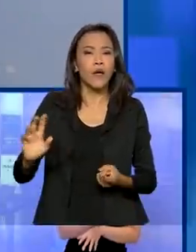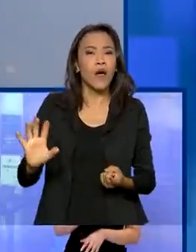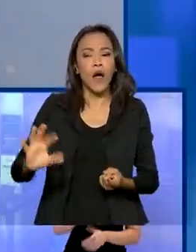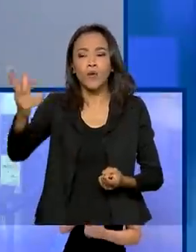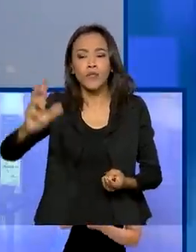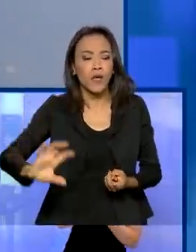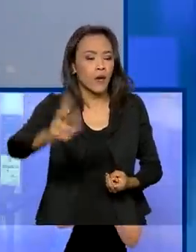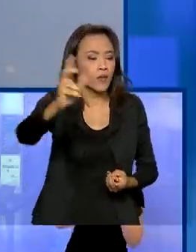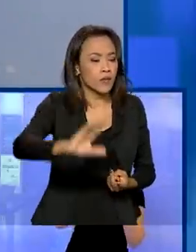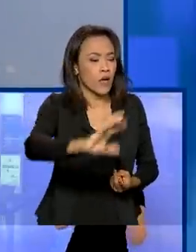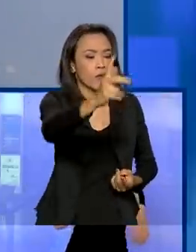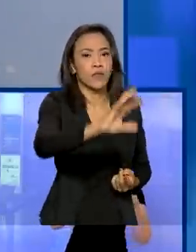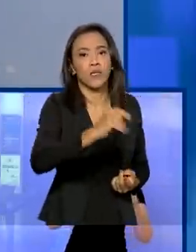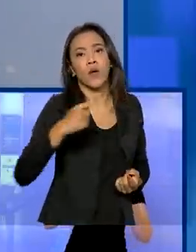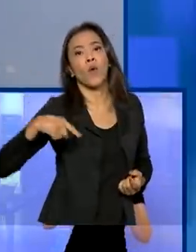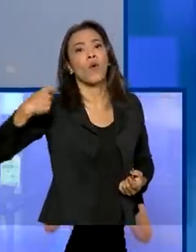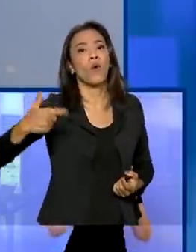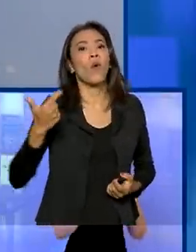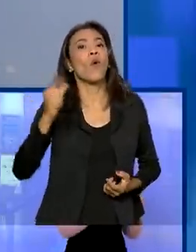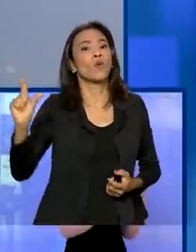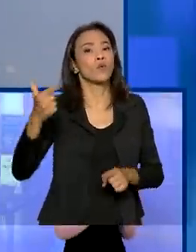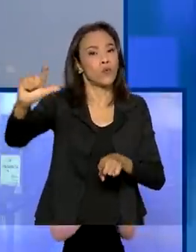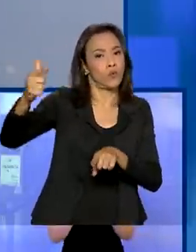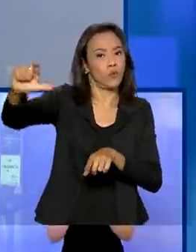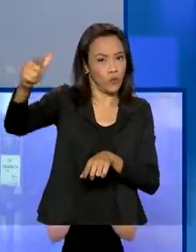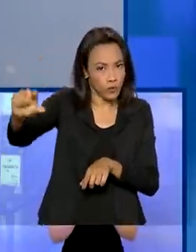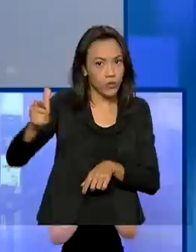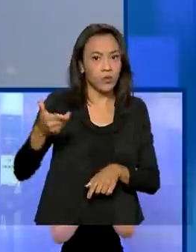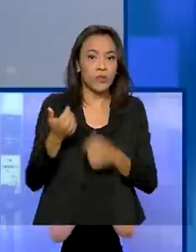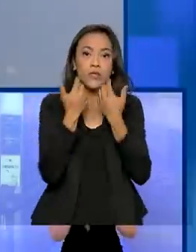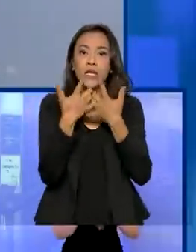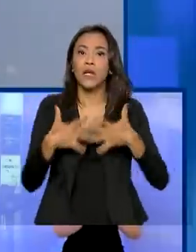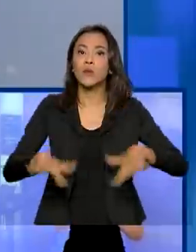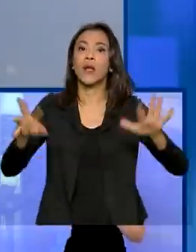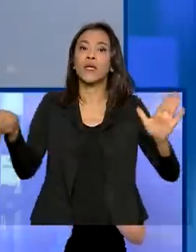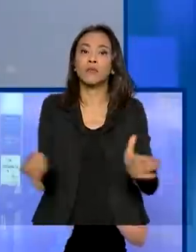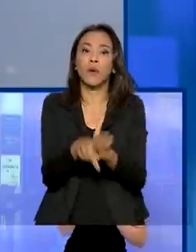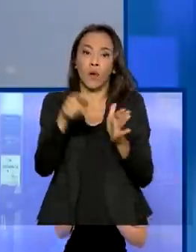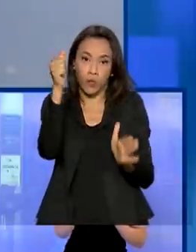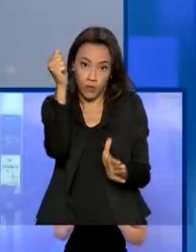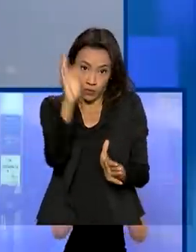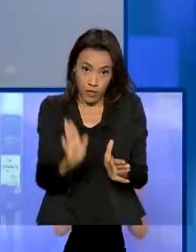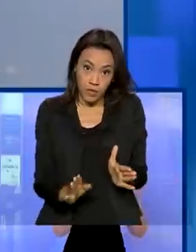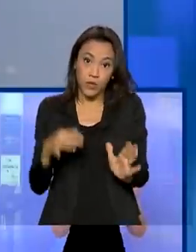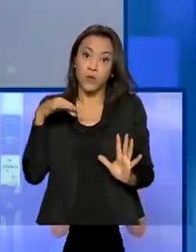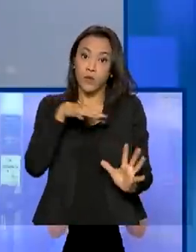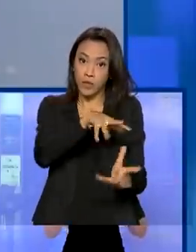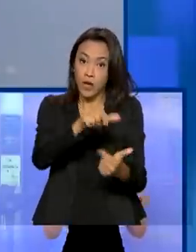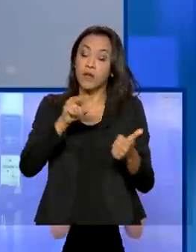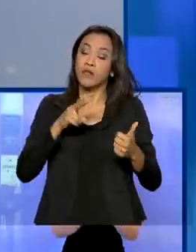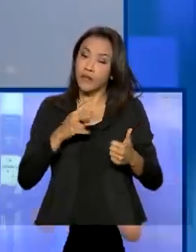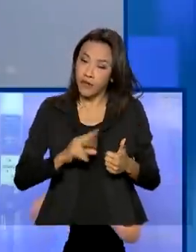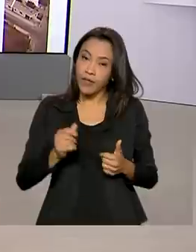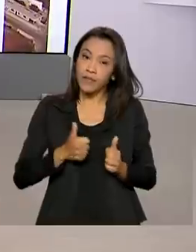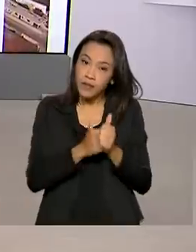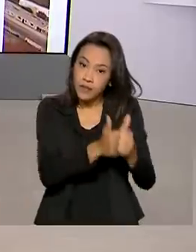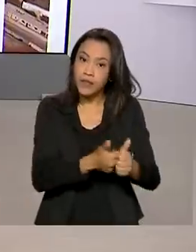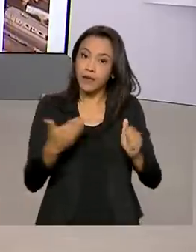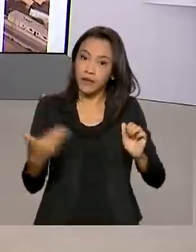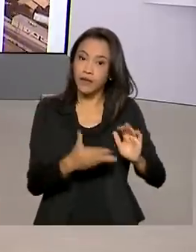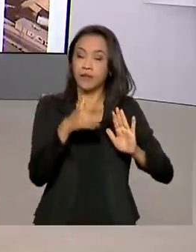outros nesse caminho. Outros patrimônios naturais brasileiros e mundiais que seguirão na mesma rota.